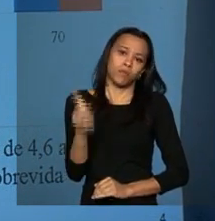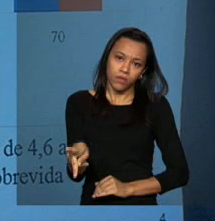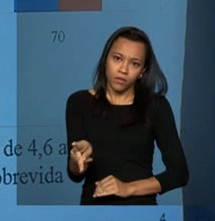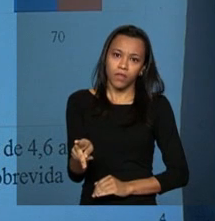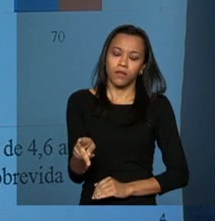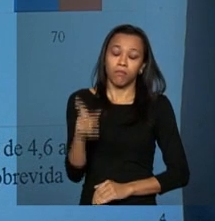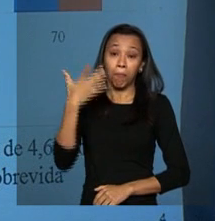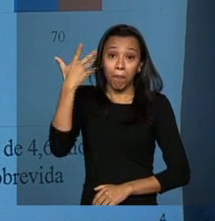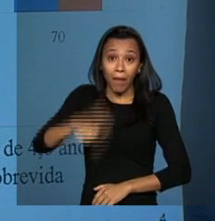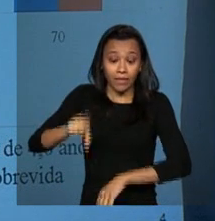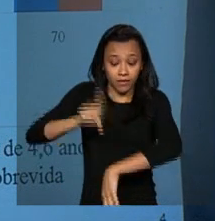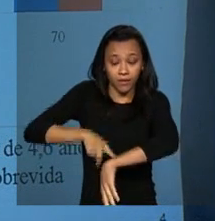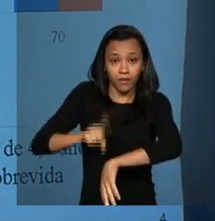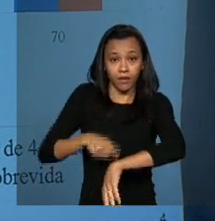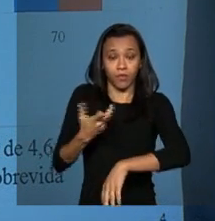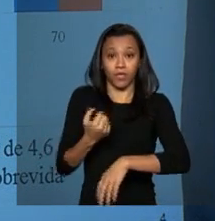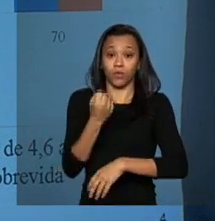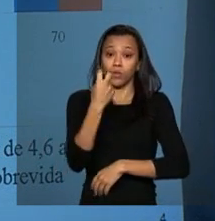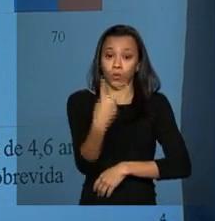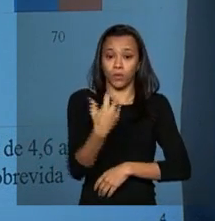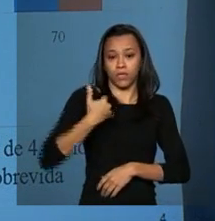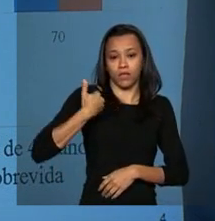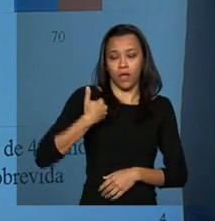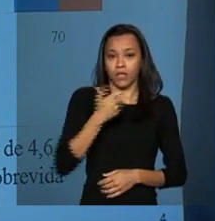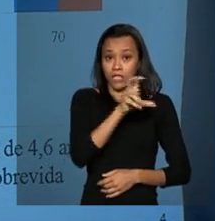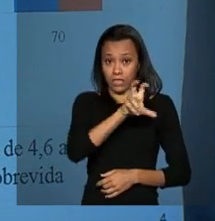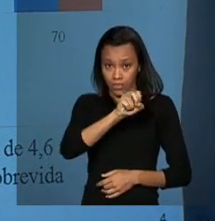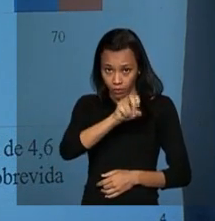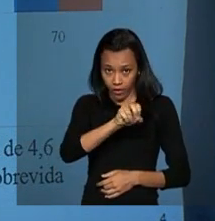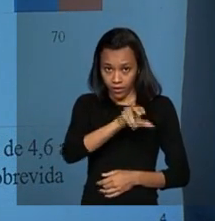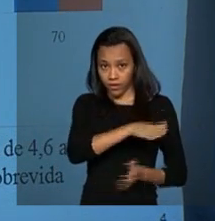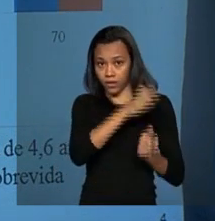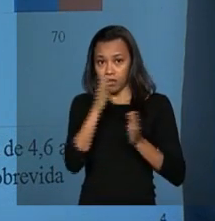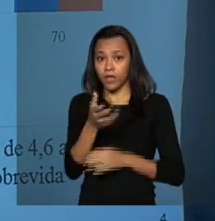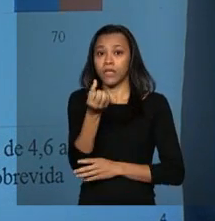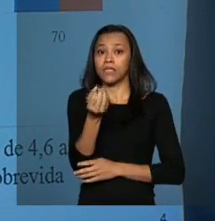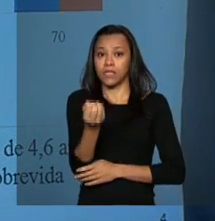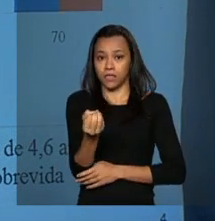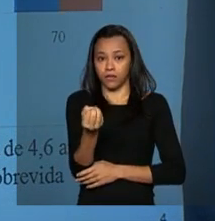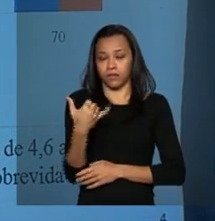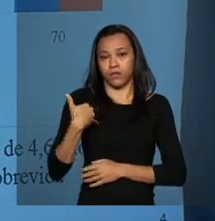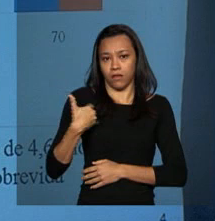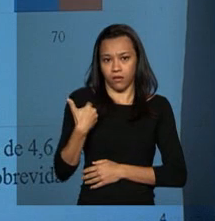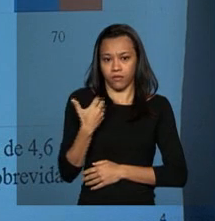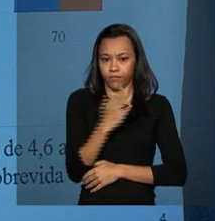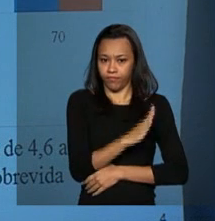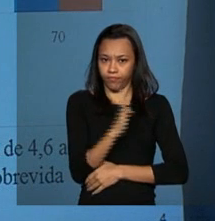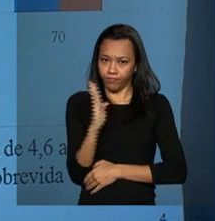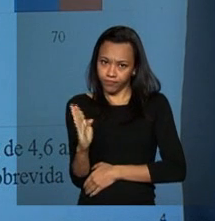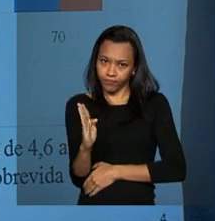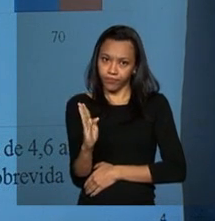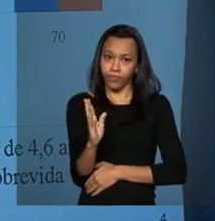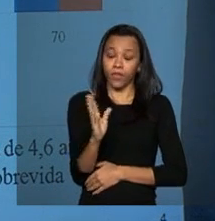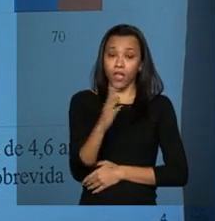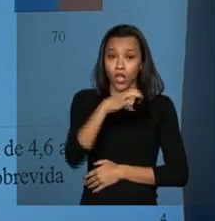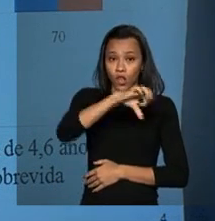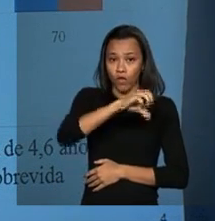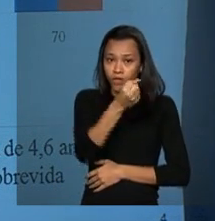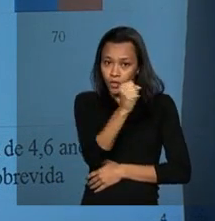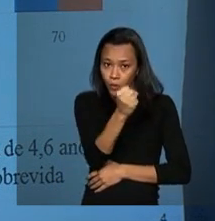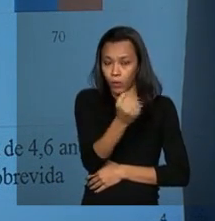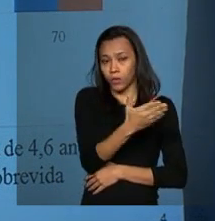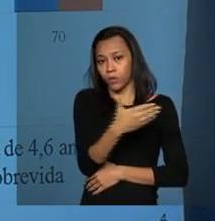duas idades de referência, aos 50 e aos 60 anos. Observem que, entre 1998 e